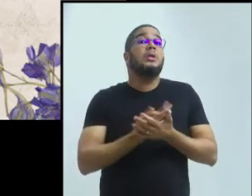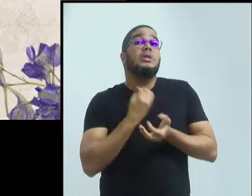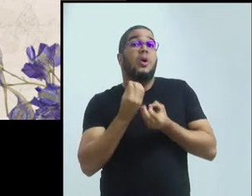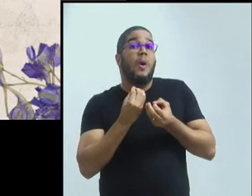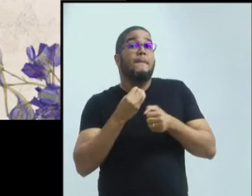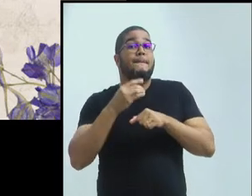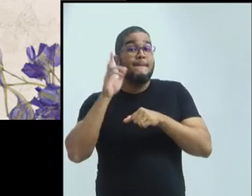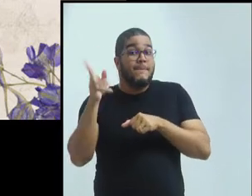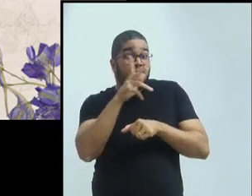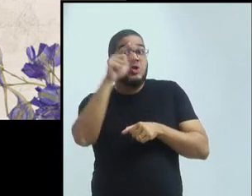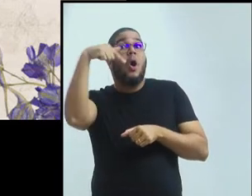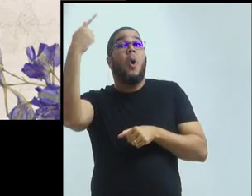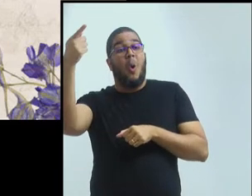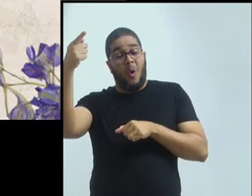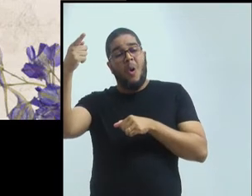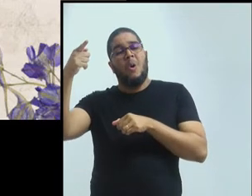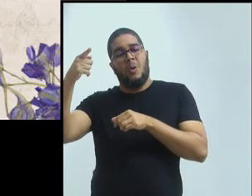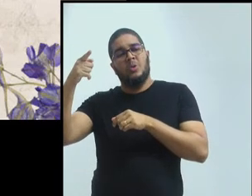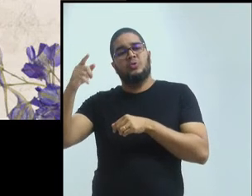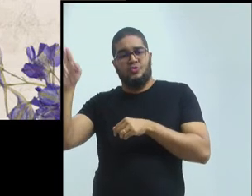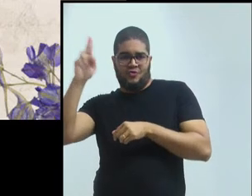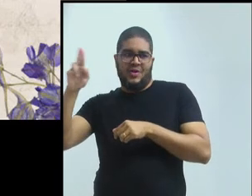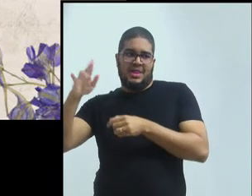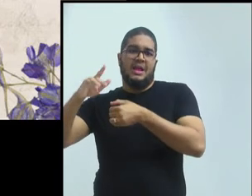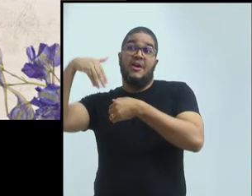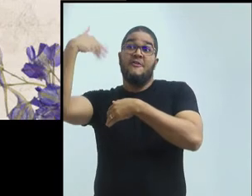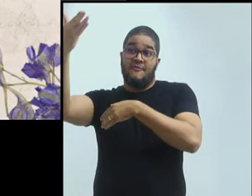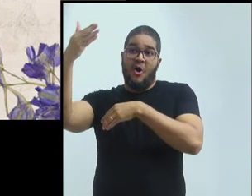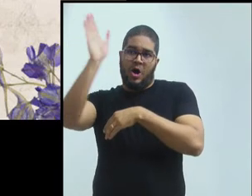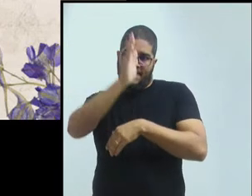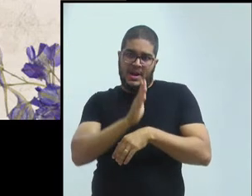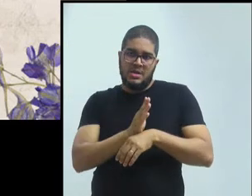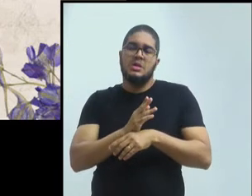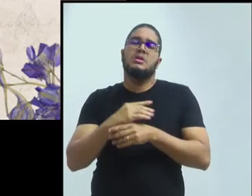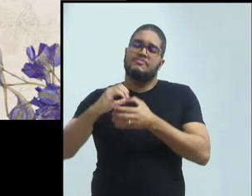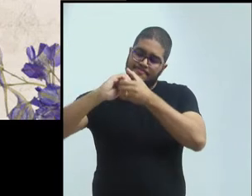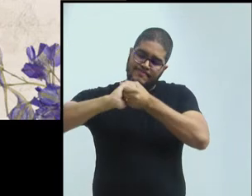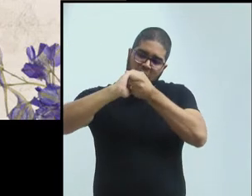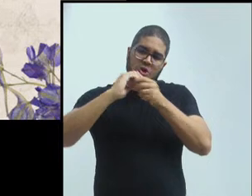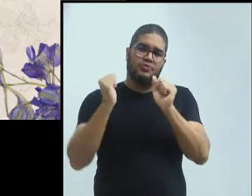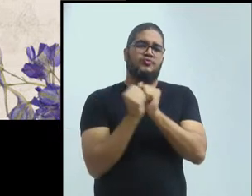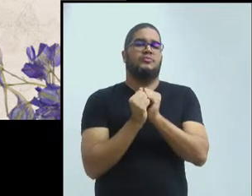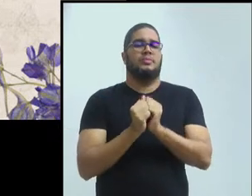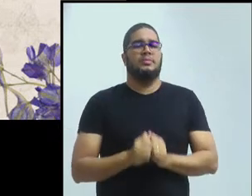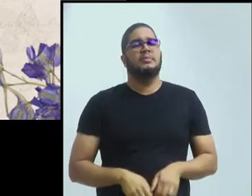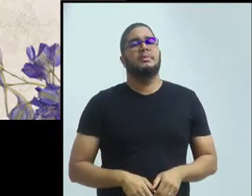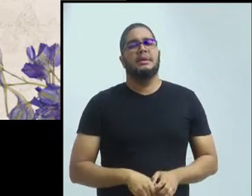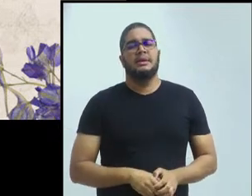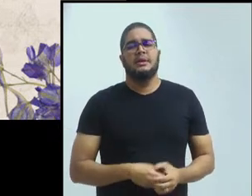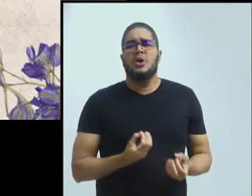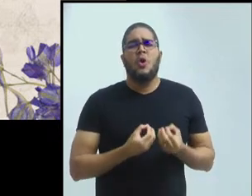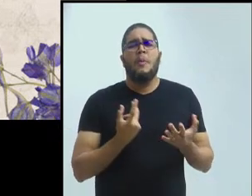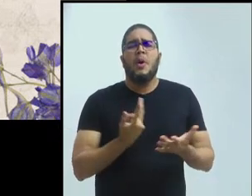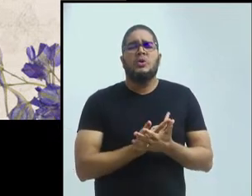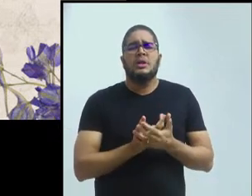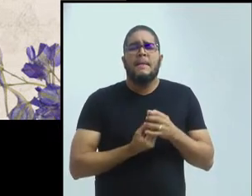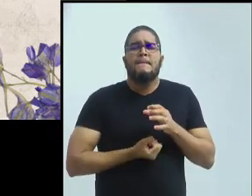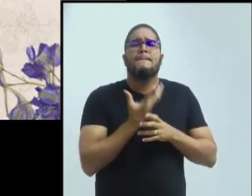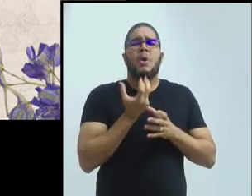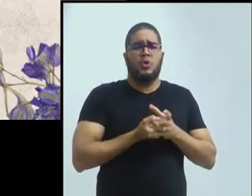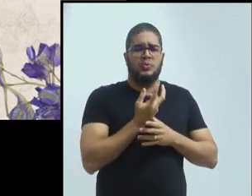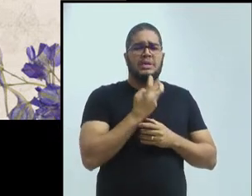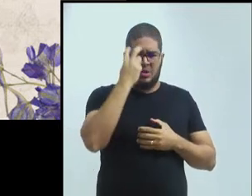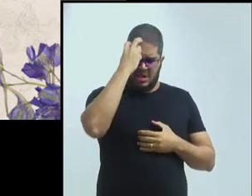outras instituições. A produção intelectual. A produção intelectual também tem três